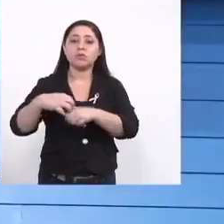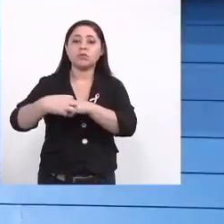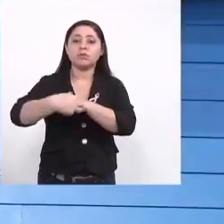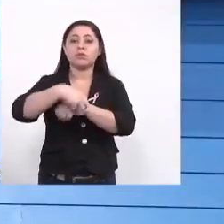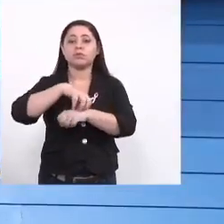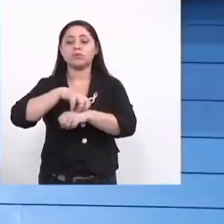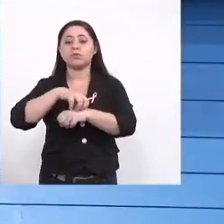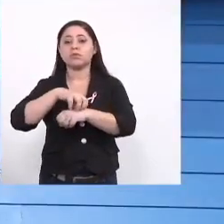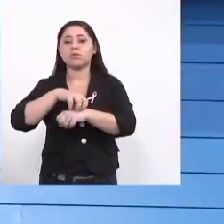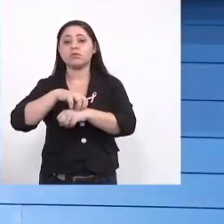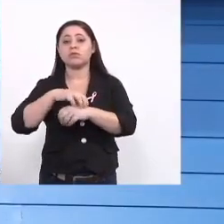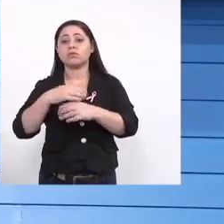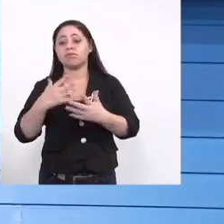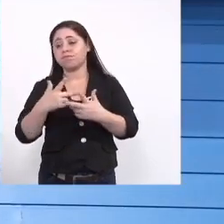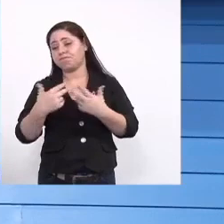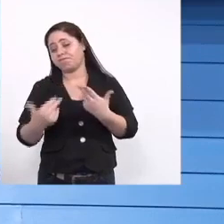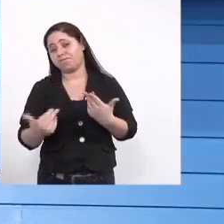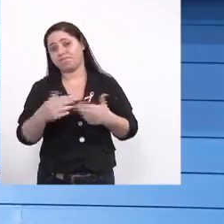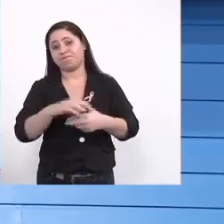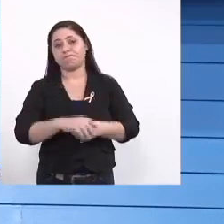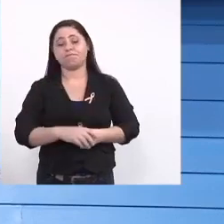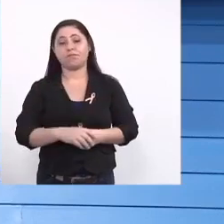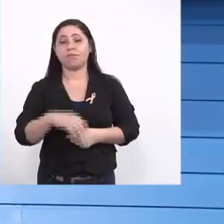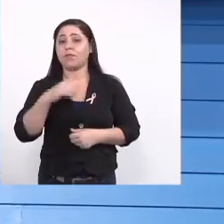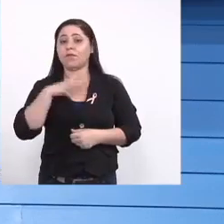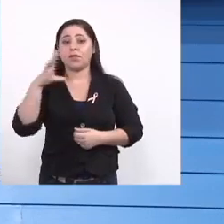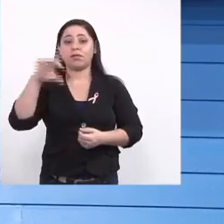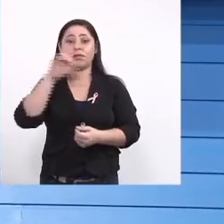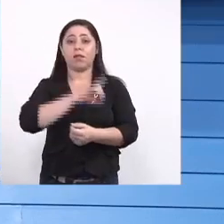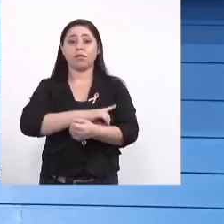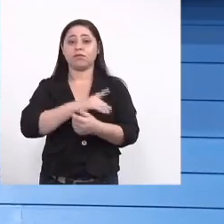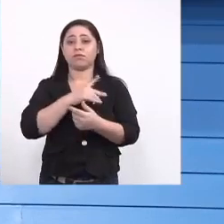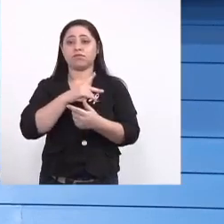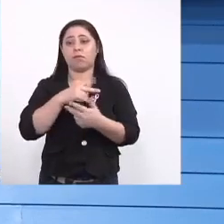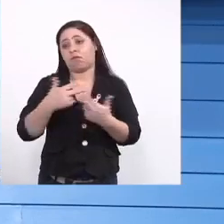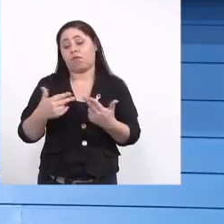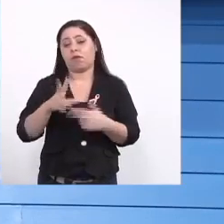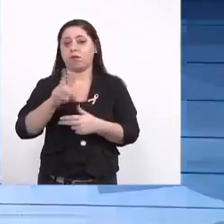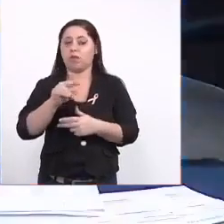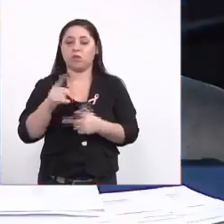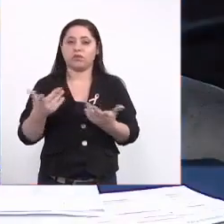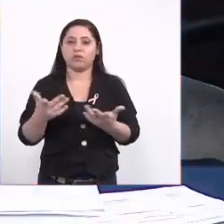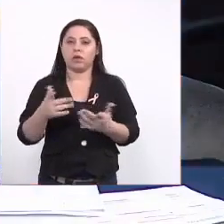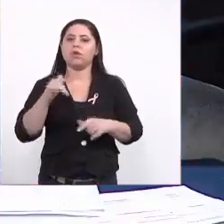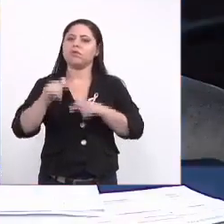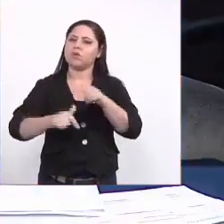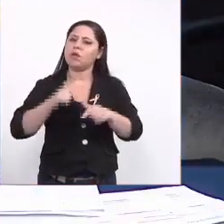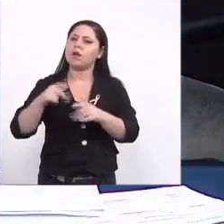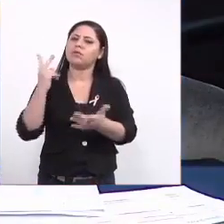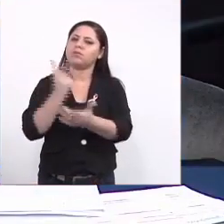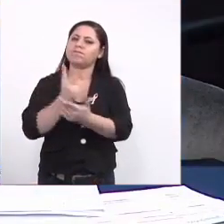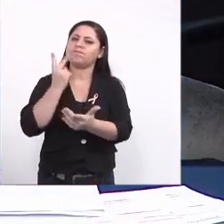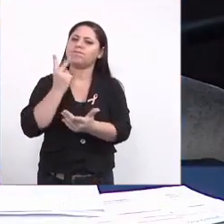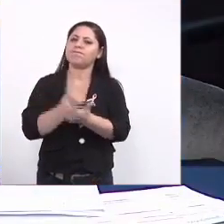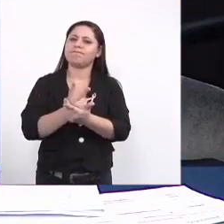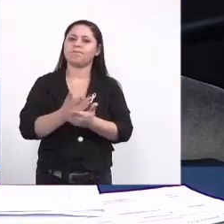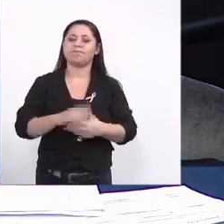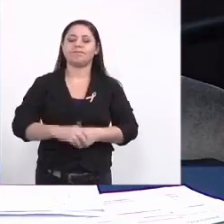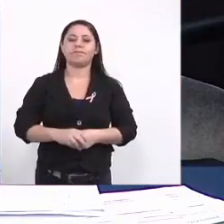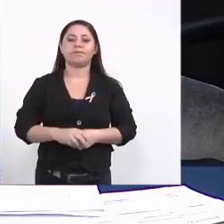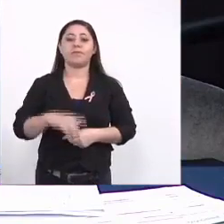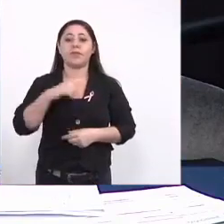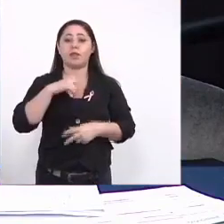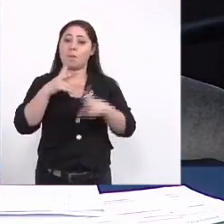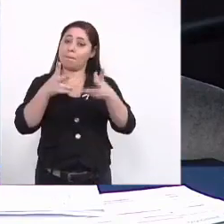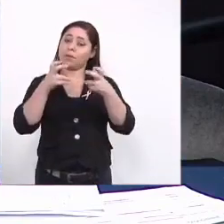pela dengue enfim teve dengue etc é um trabalho contínuo né nós nós temos